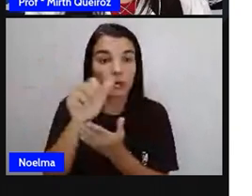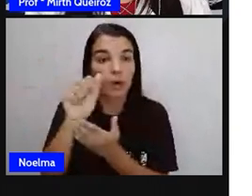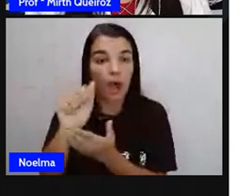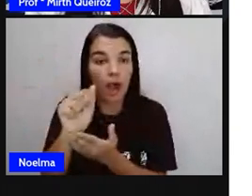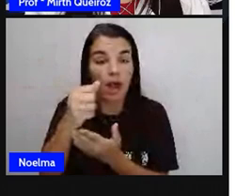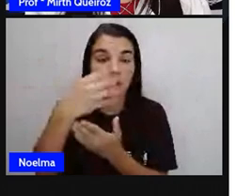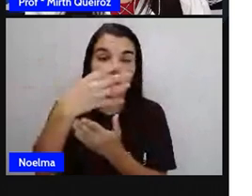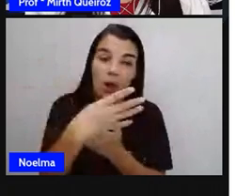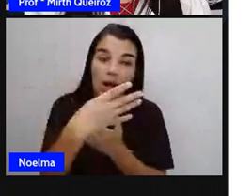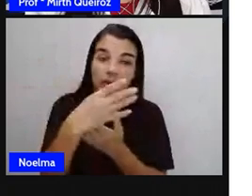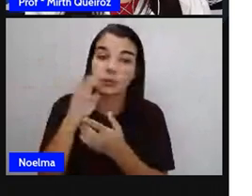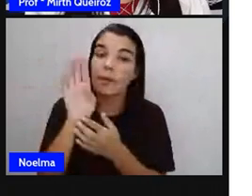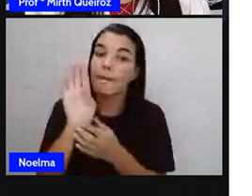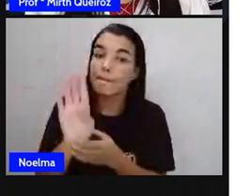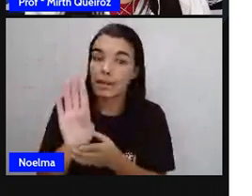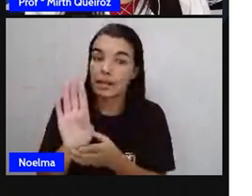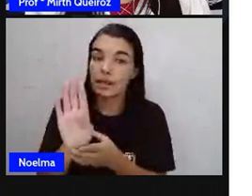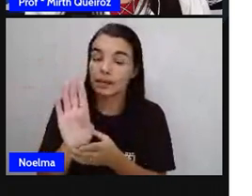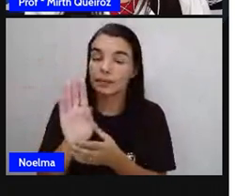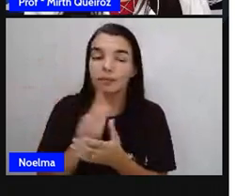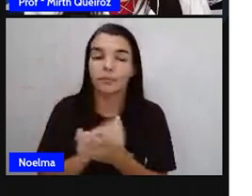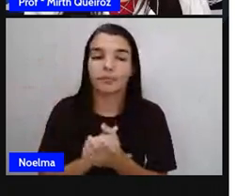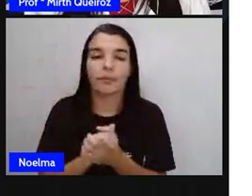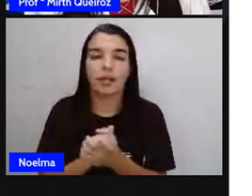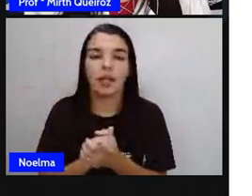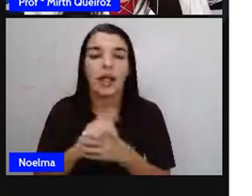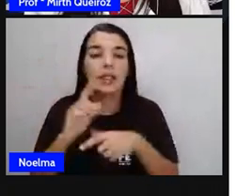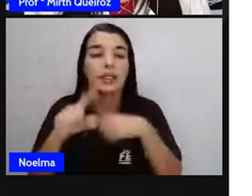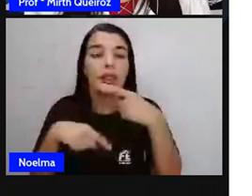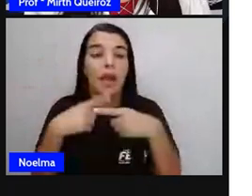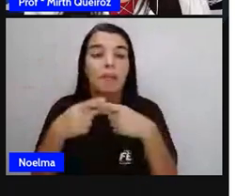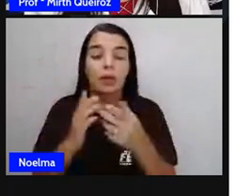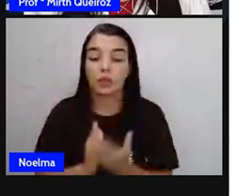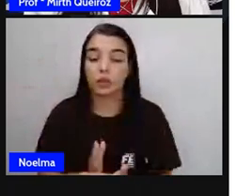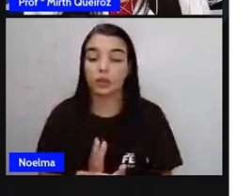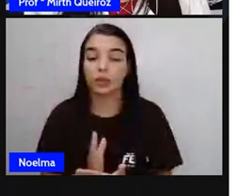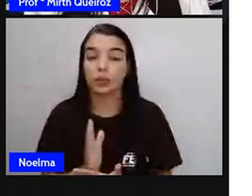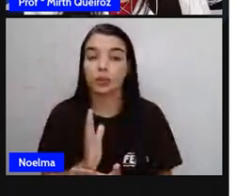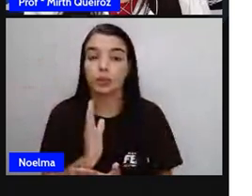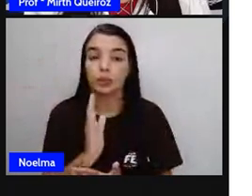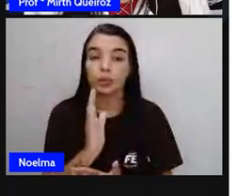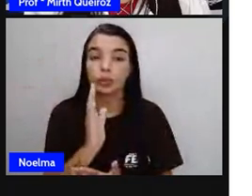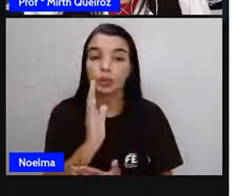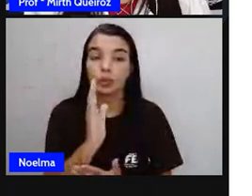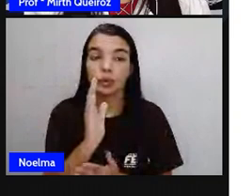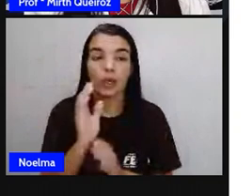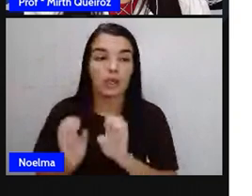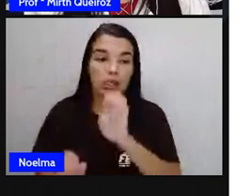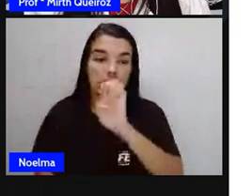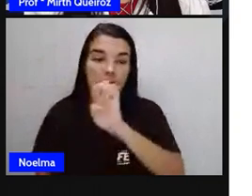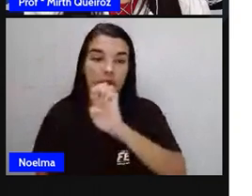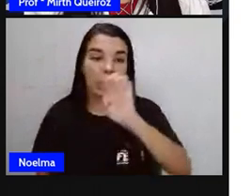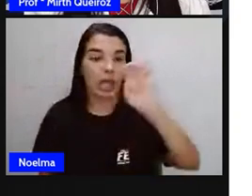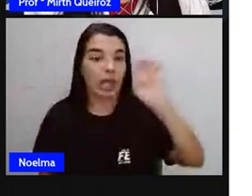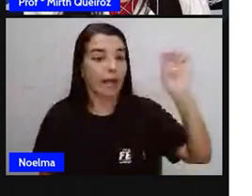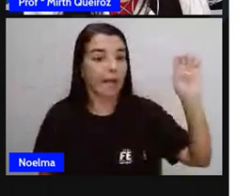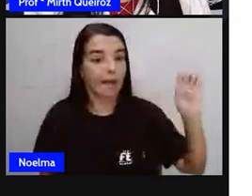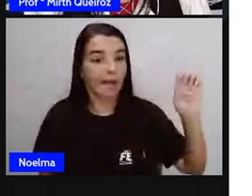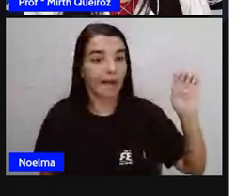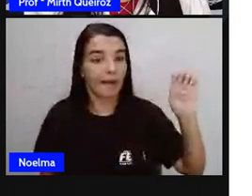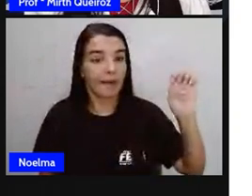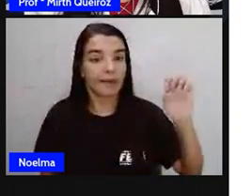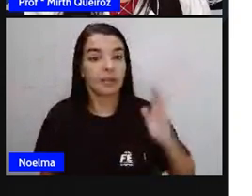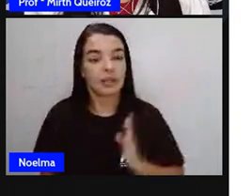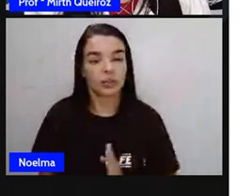4B, certo? Seguiu em frente. Depois ela virou o quê? À esquerda. À esquerda,